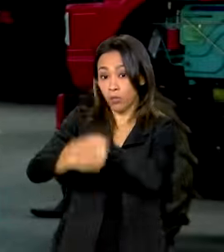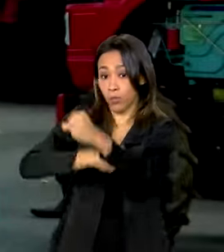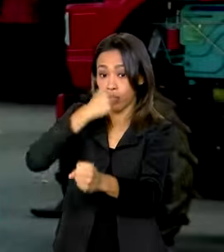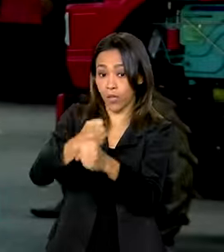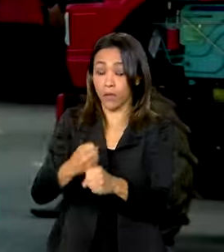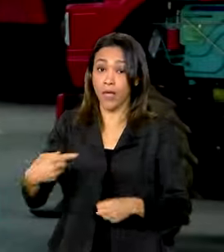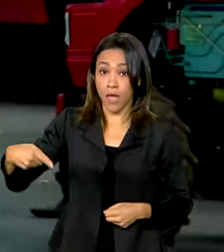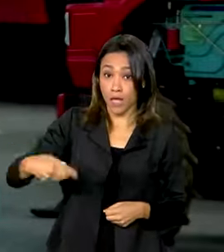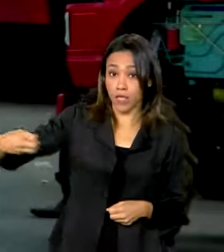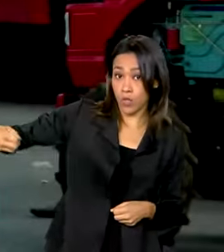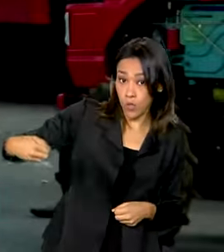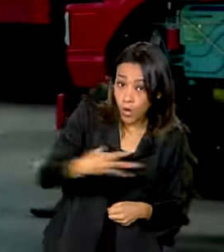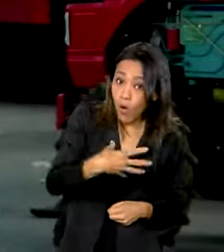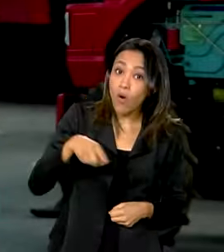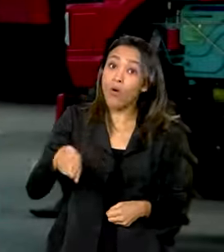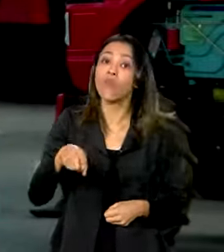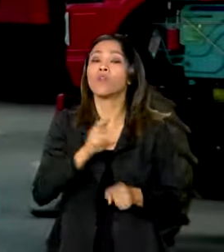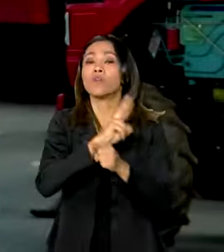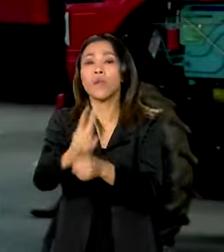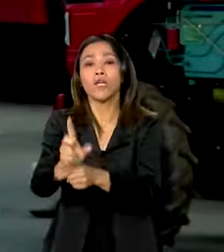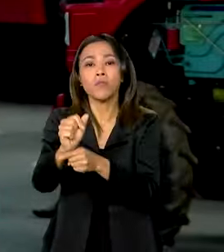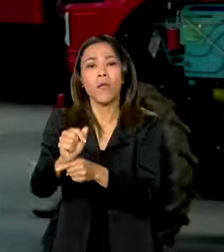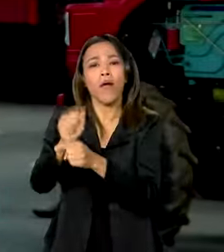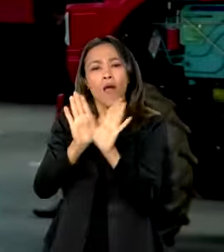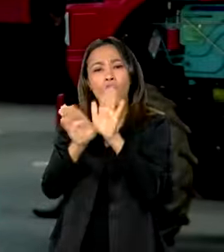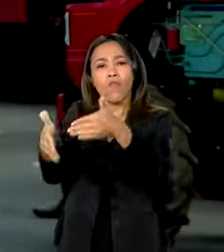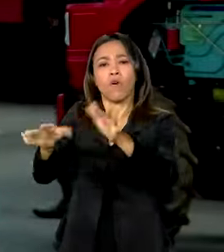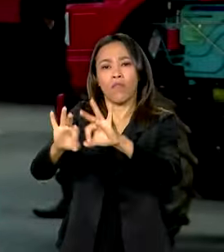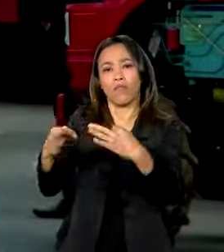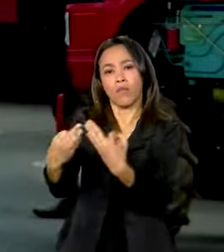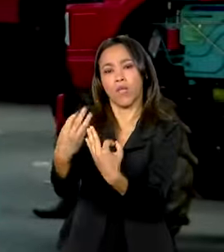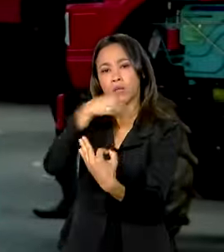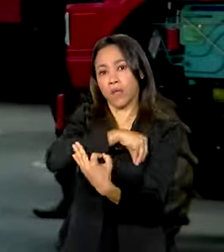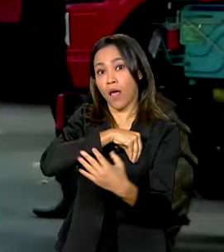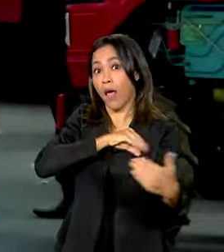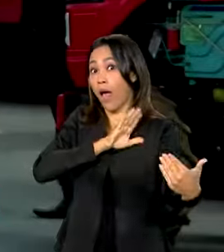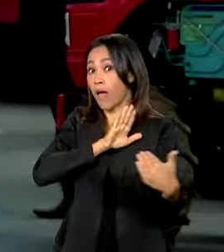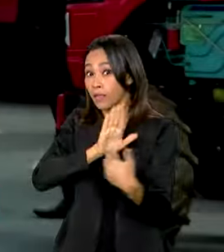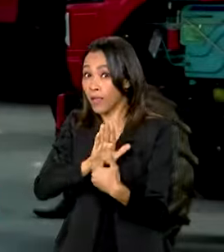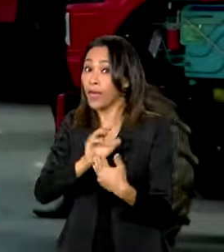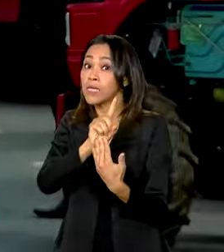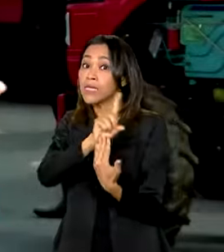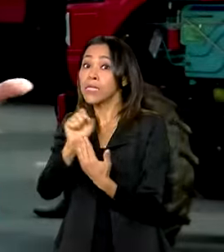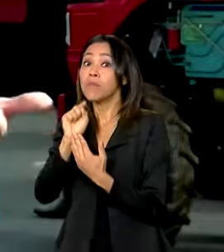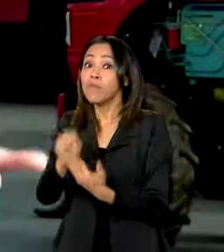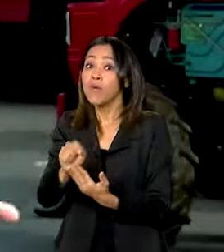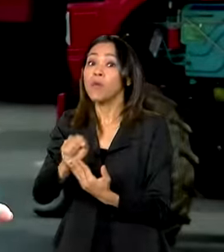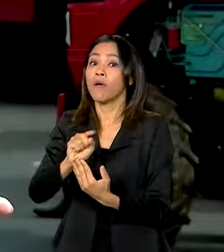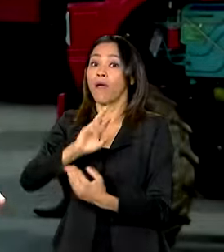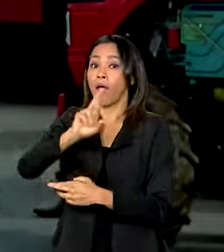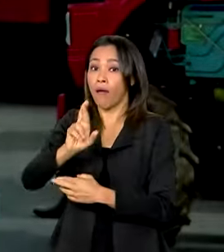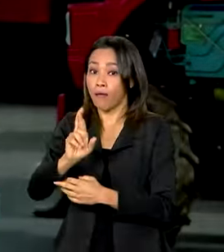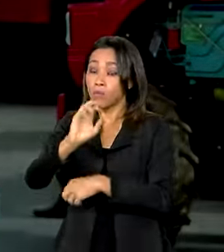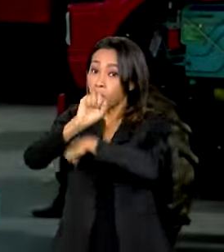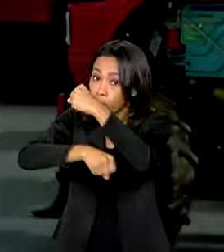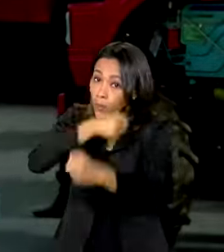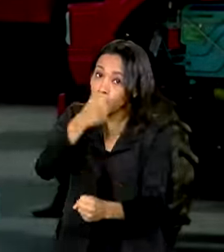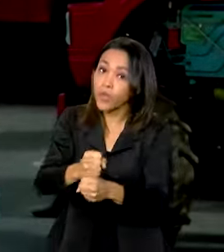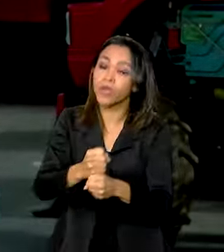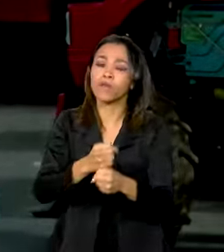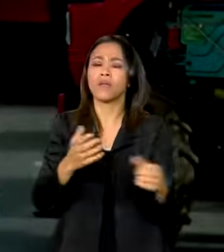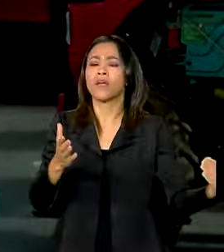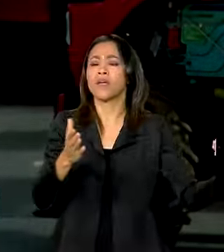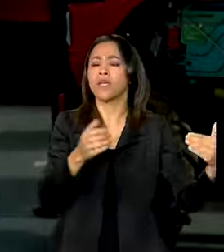A nova linha será destinada a famílias com renda anual de até 100 mil reais e vai financiar máquinas de até